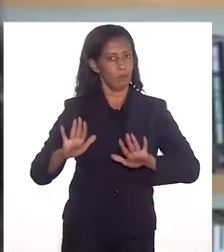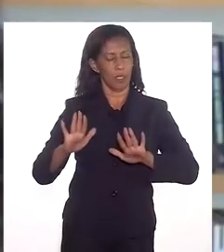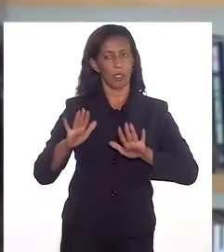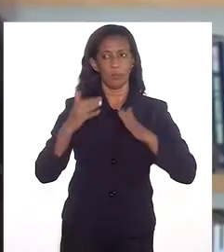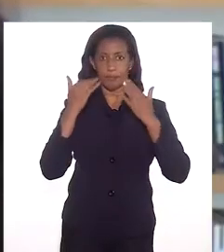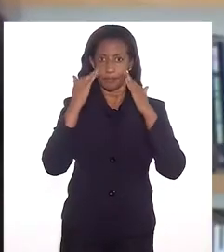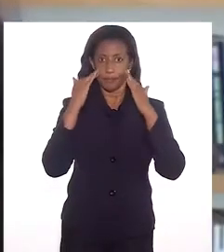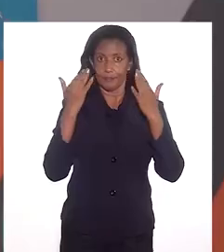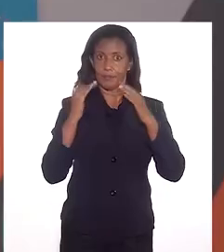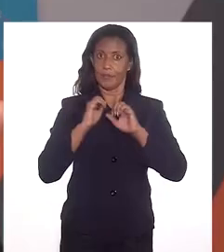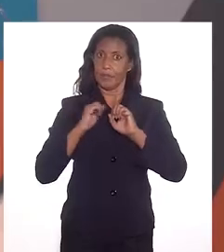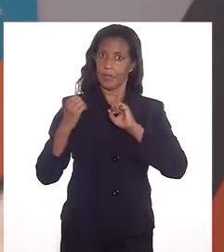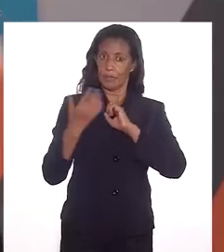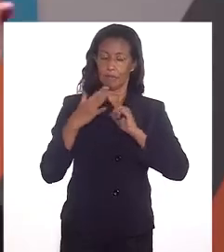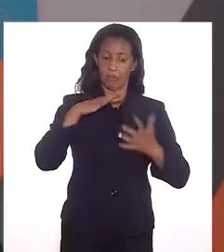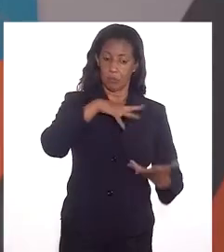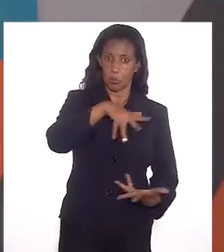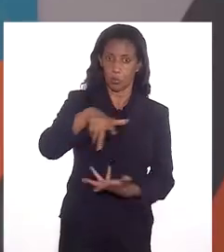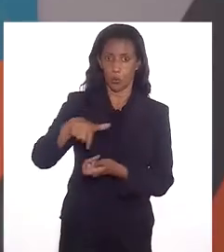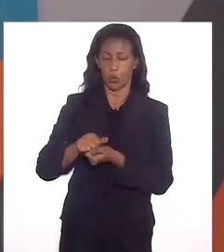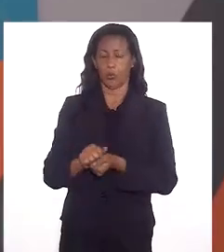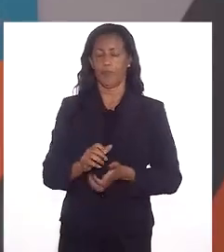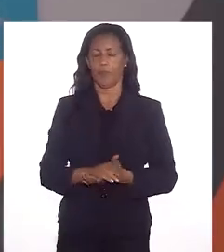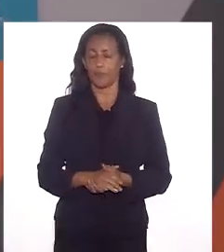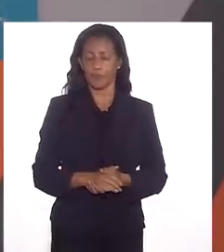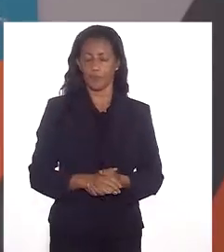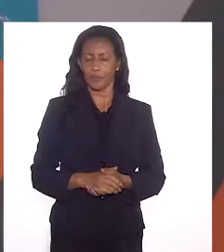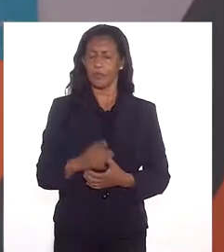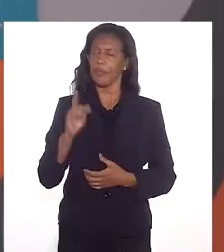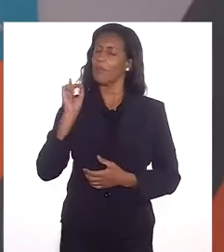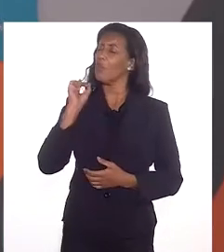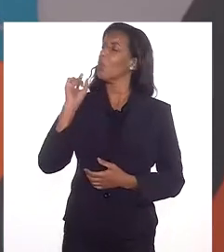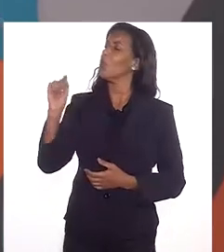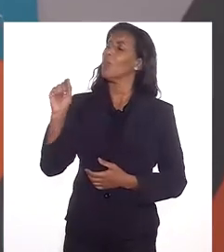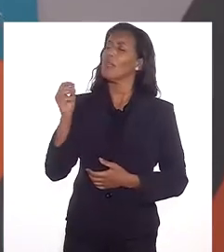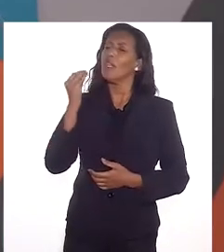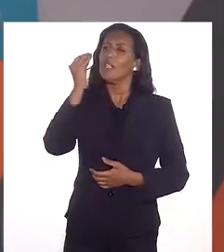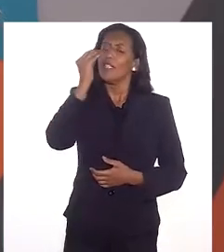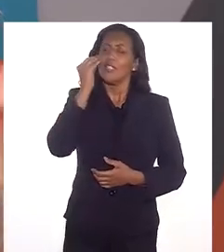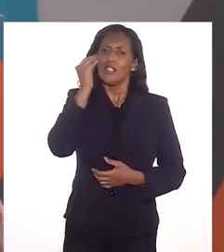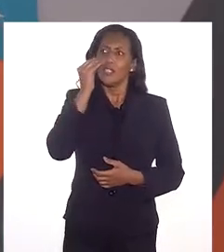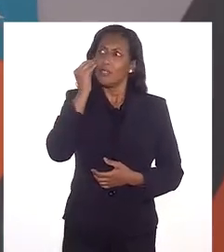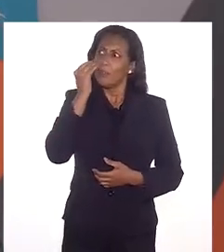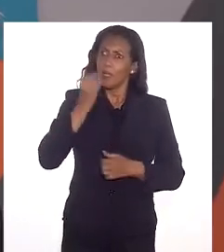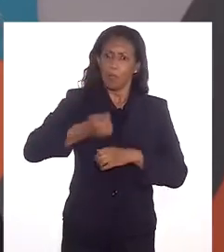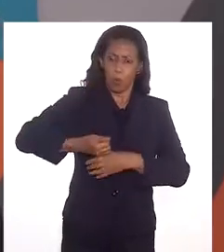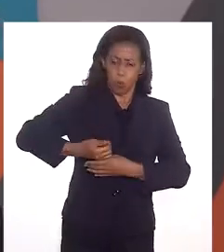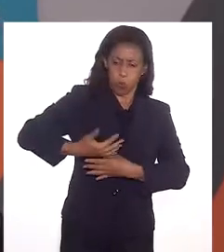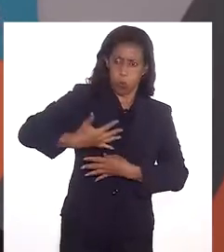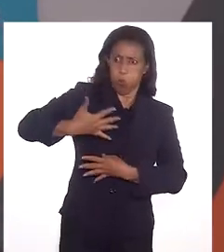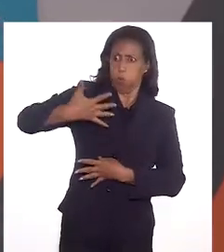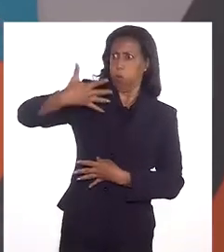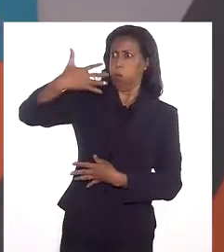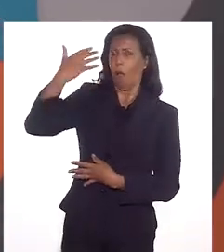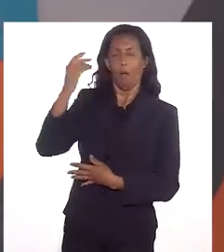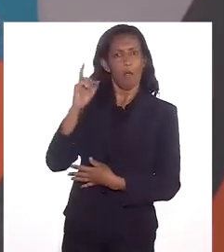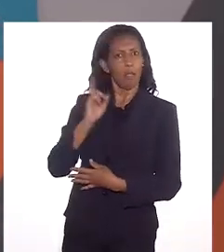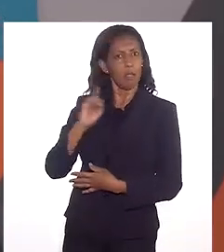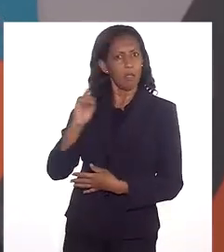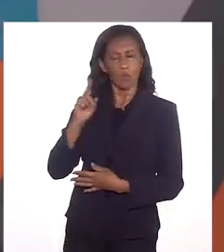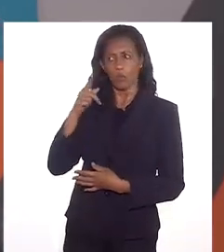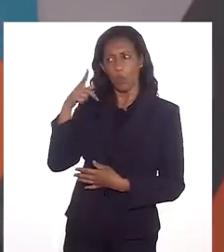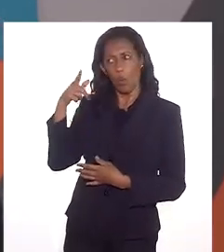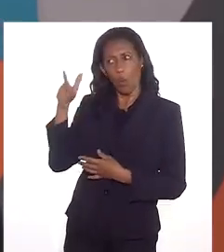dessa tragédia que se interpôs aí no mundo. O que você, com essa vasta experiência, não só na vara